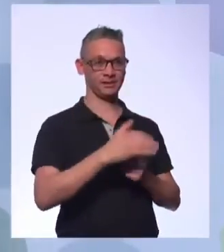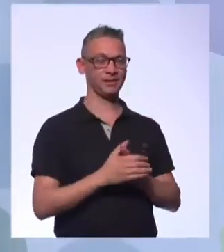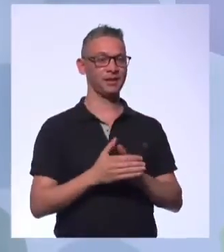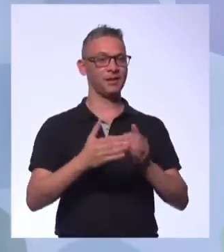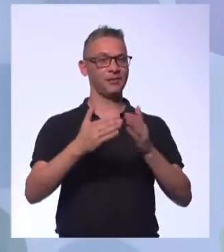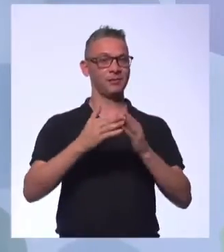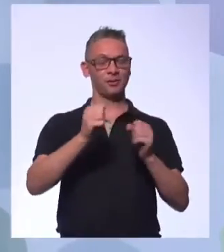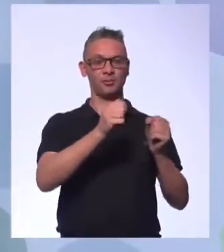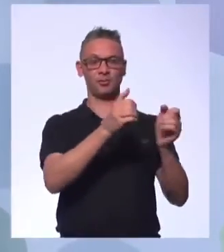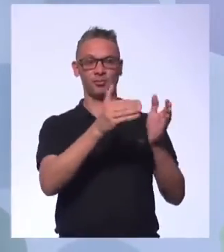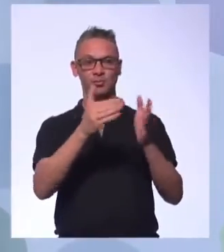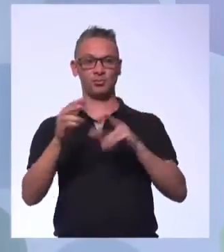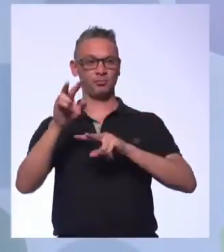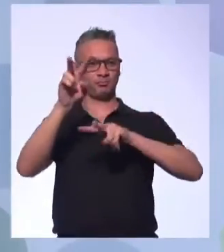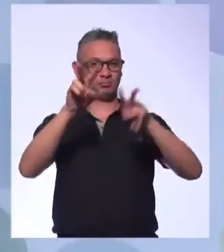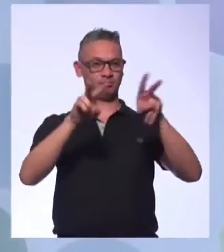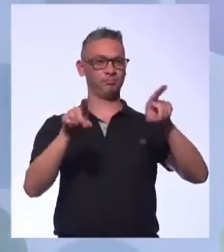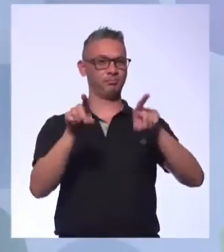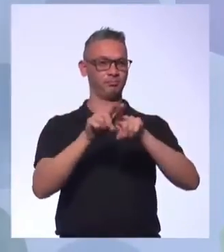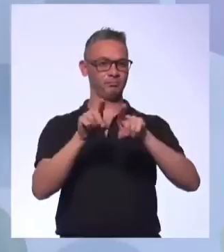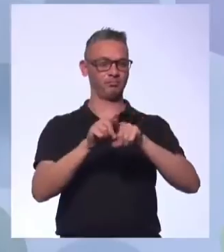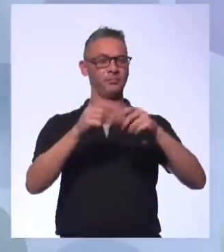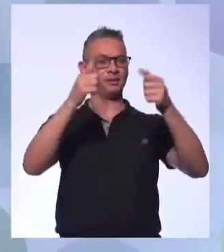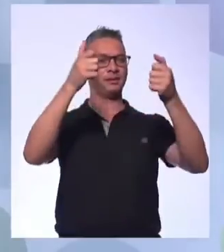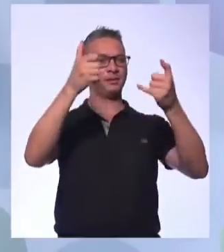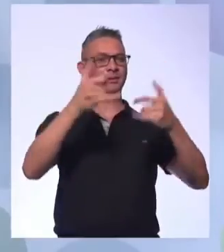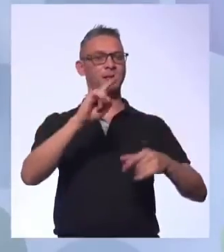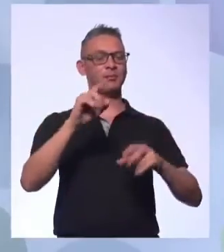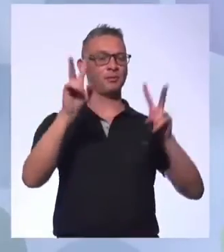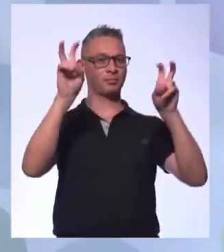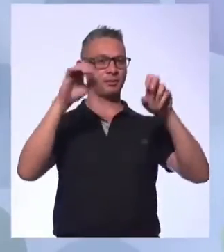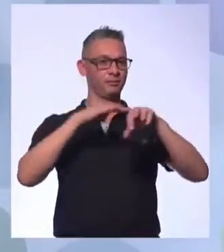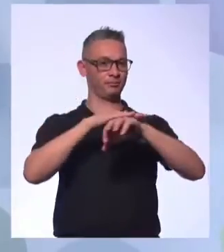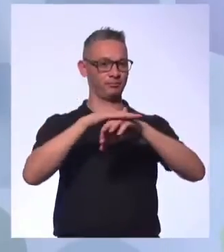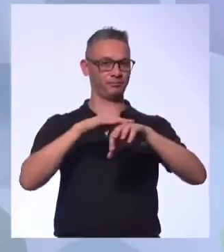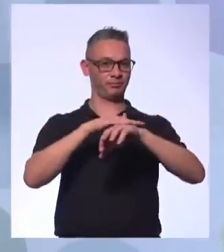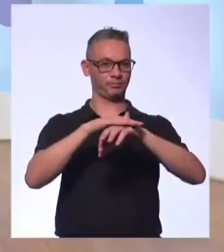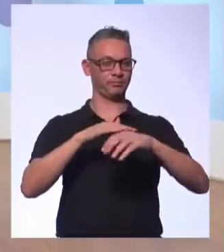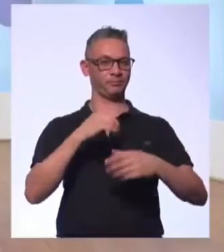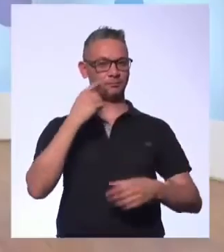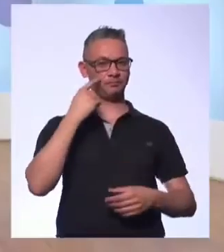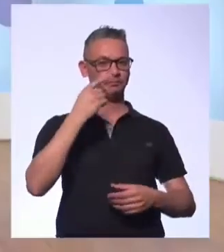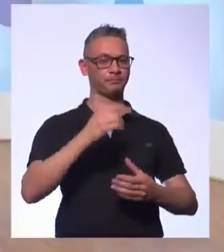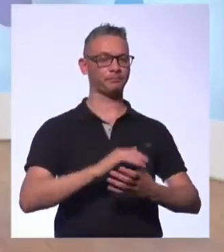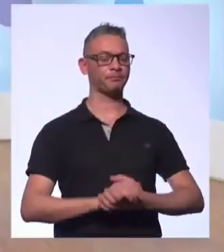para o pessoal soltar esse vídeo agora para a gente depois discutir em cima dele. Tudo bem? Vamos lá.